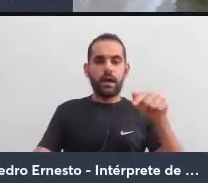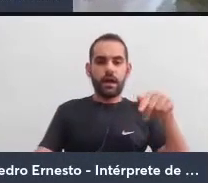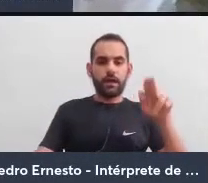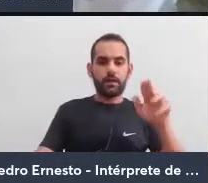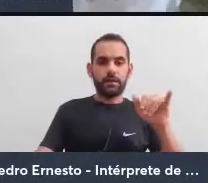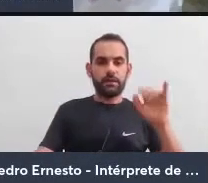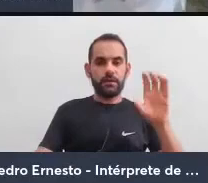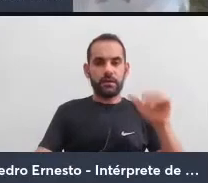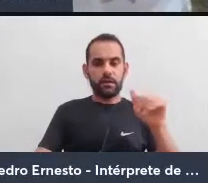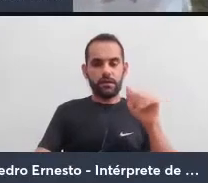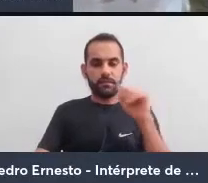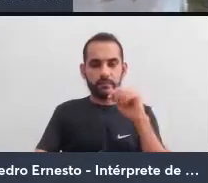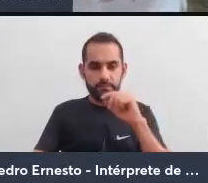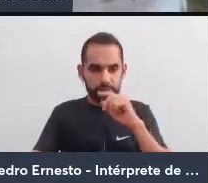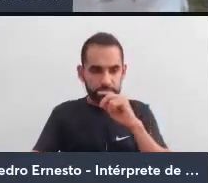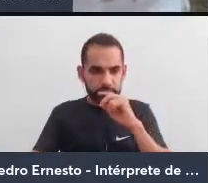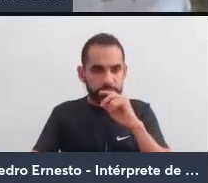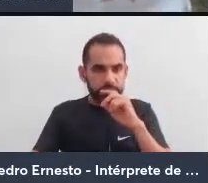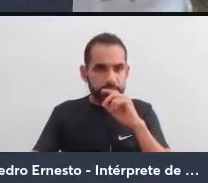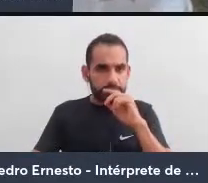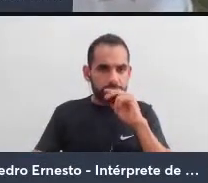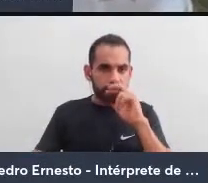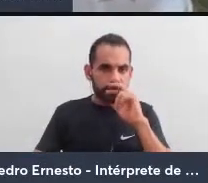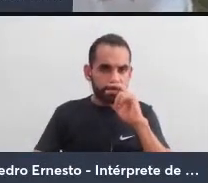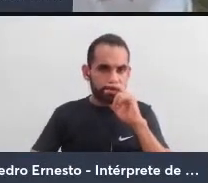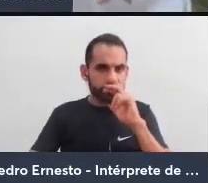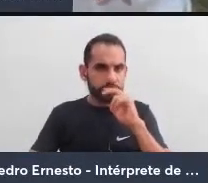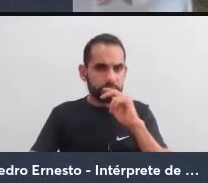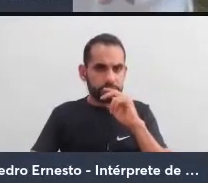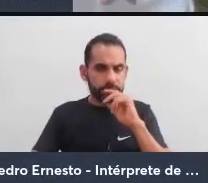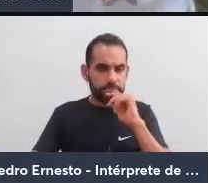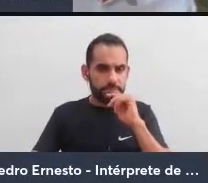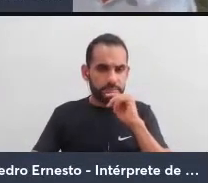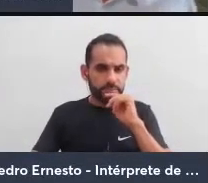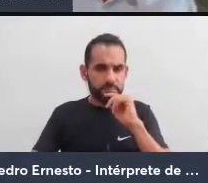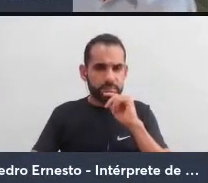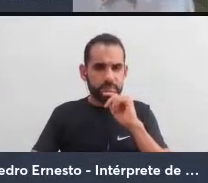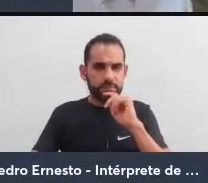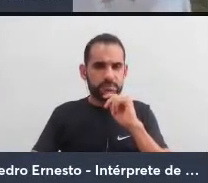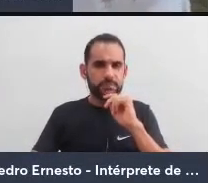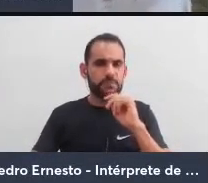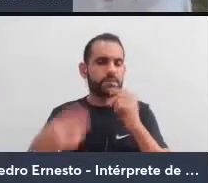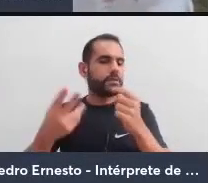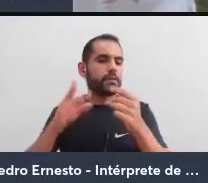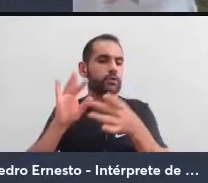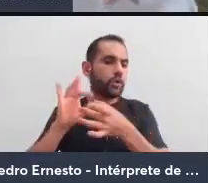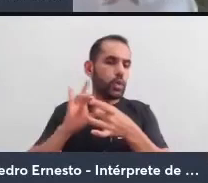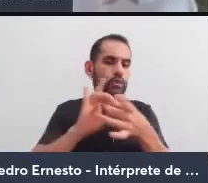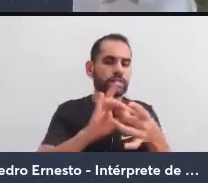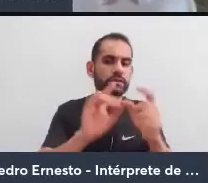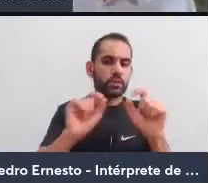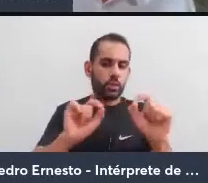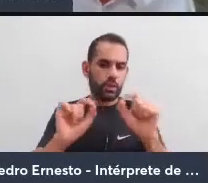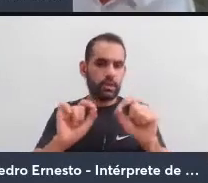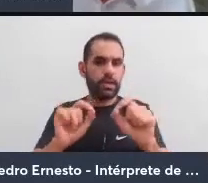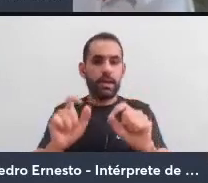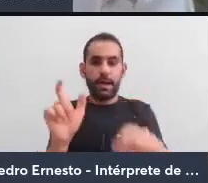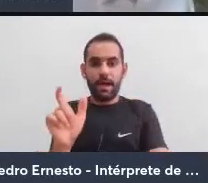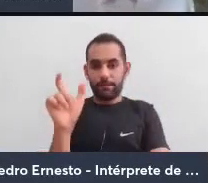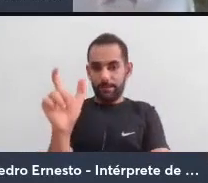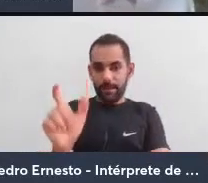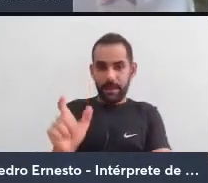partícula arque, anárquica, no sentido de que a palavra